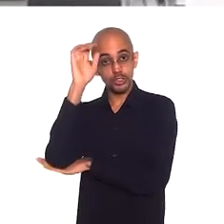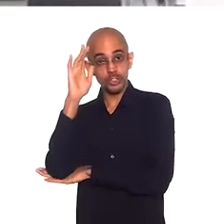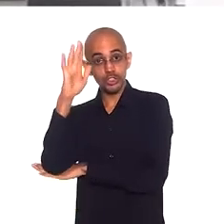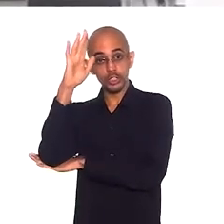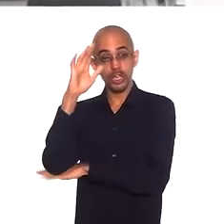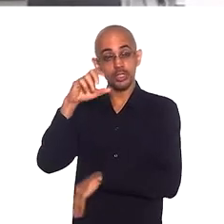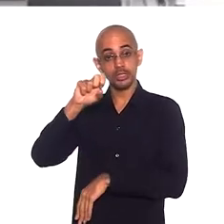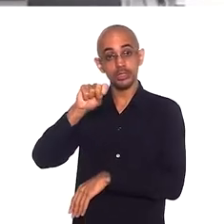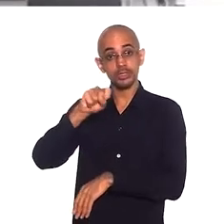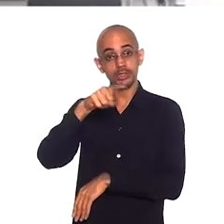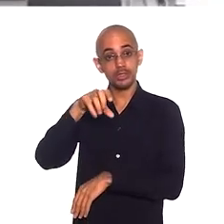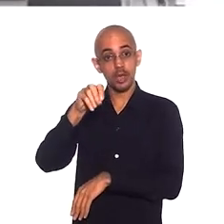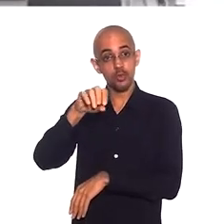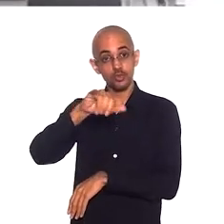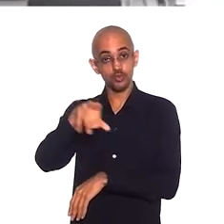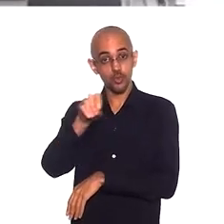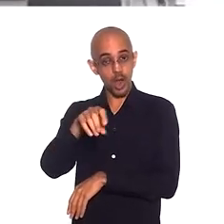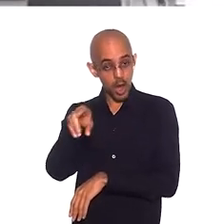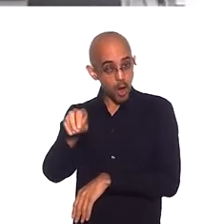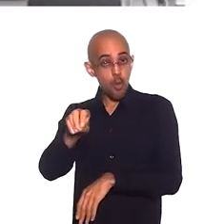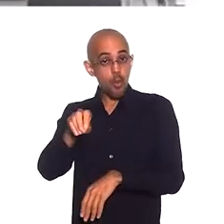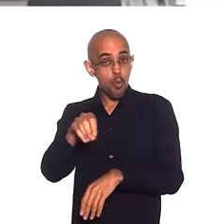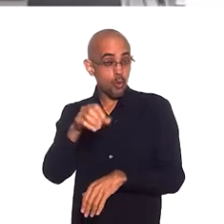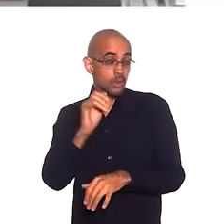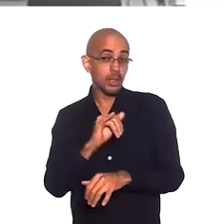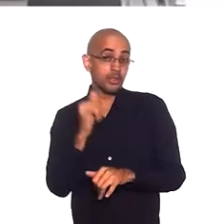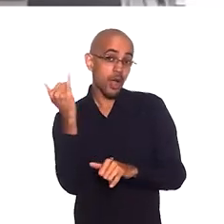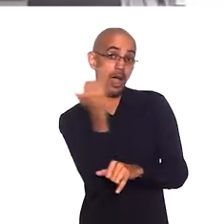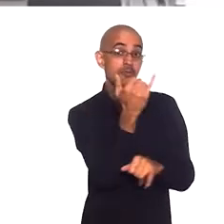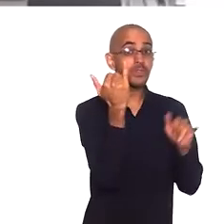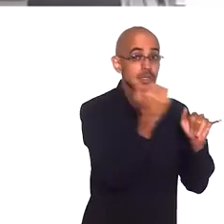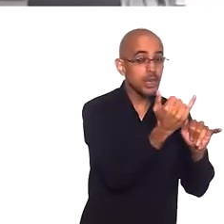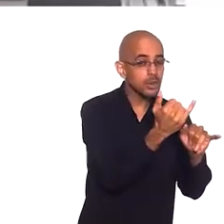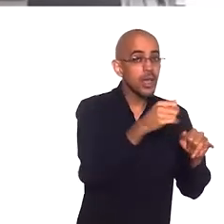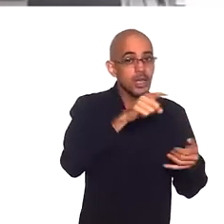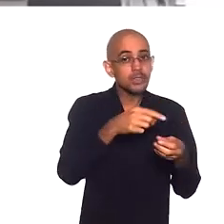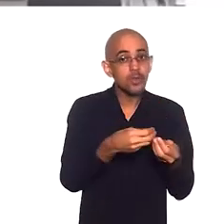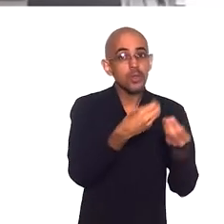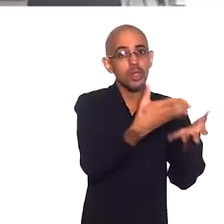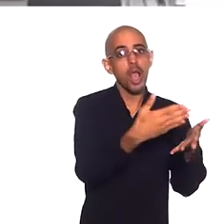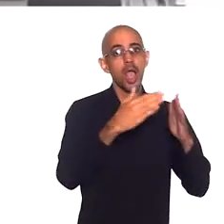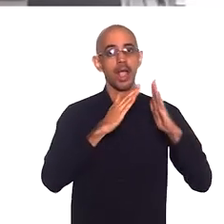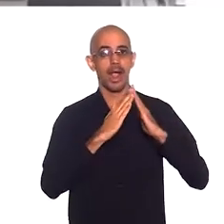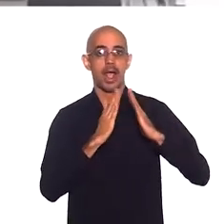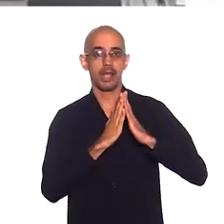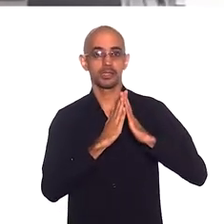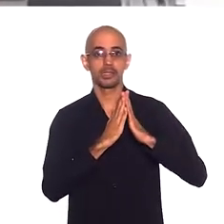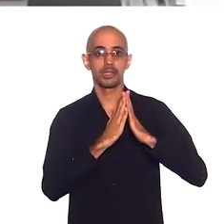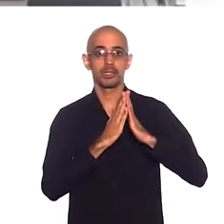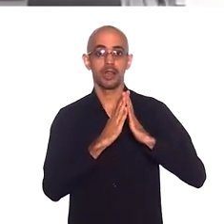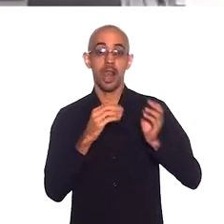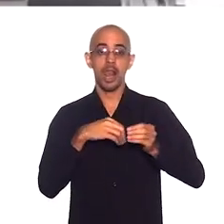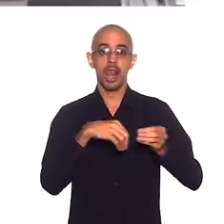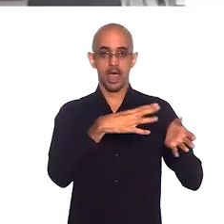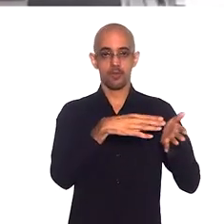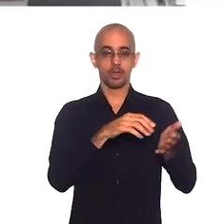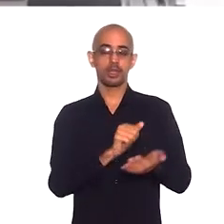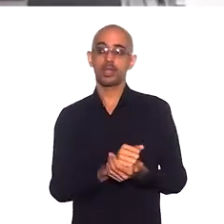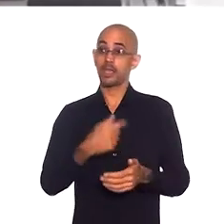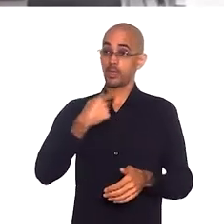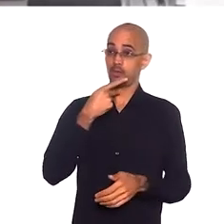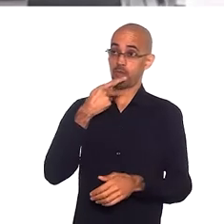Essa turma aí, eles estão entregando em casa. E a gente deu um pulo. Eu falo o número,